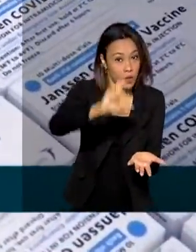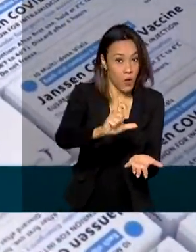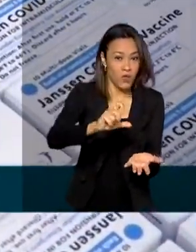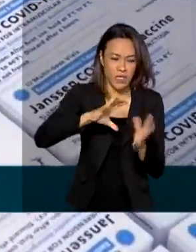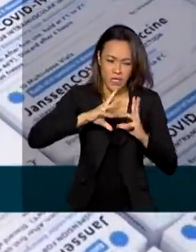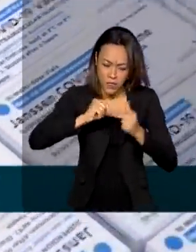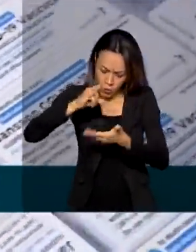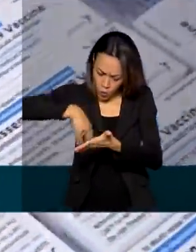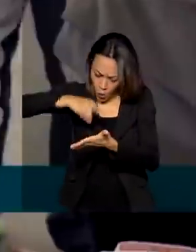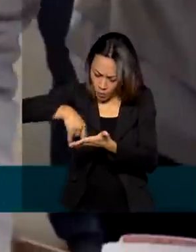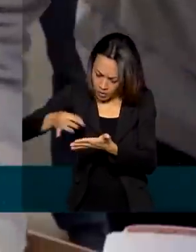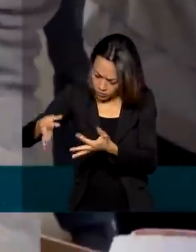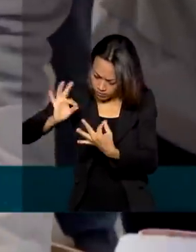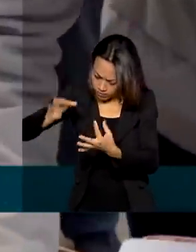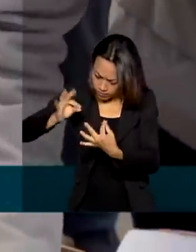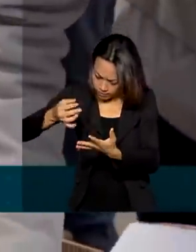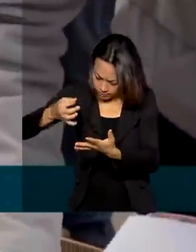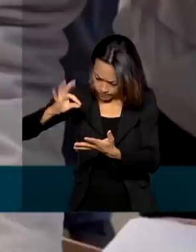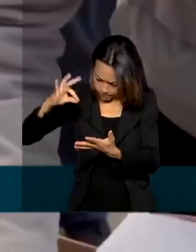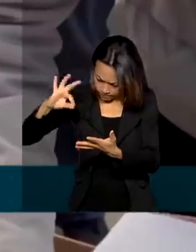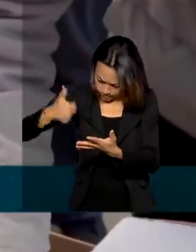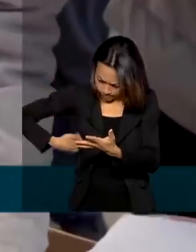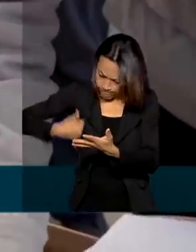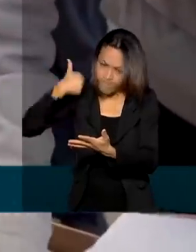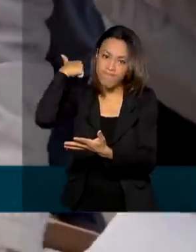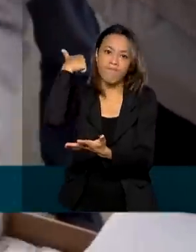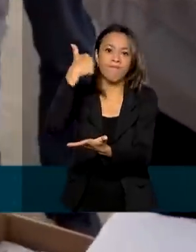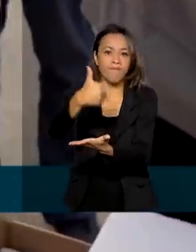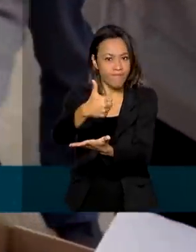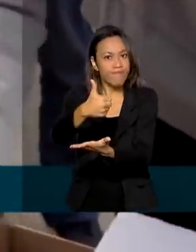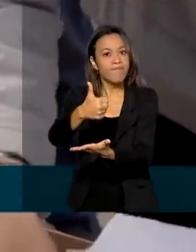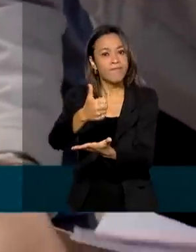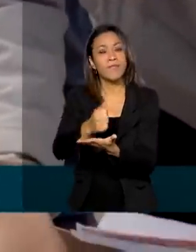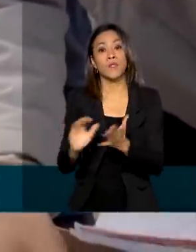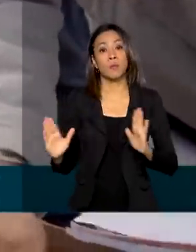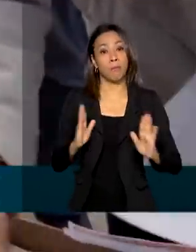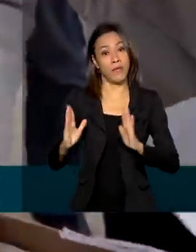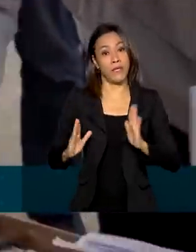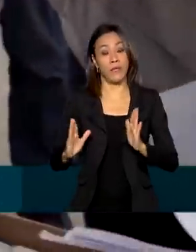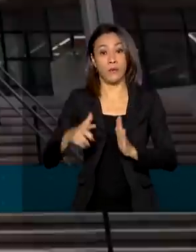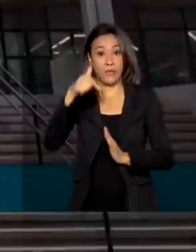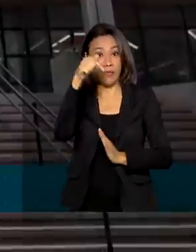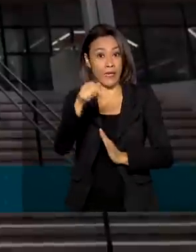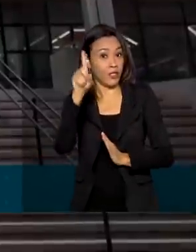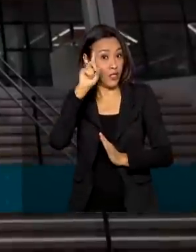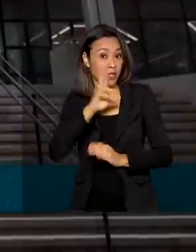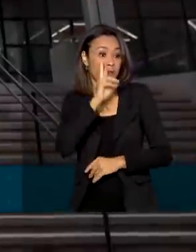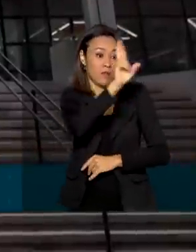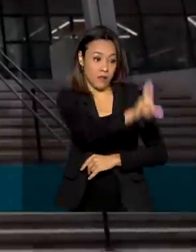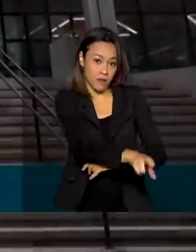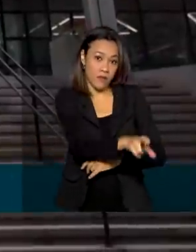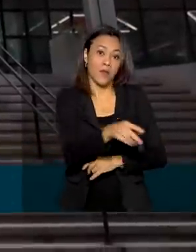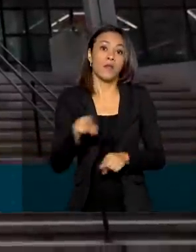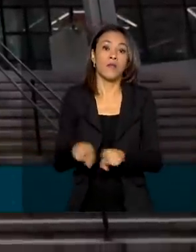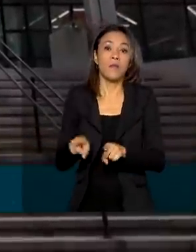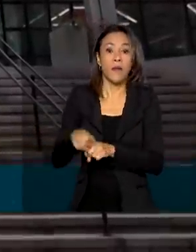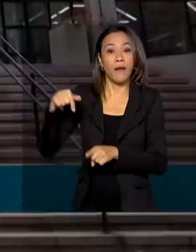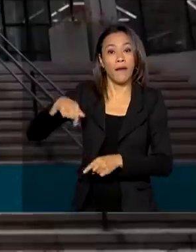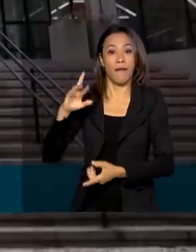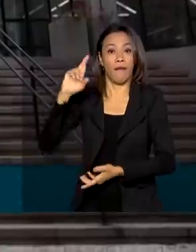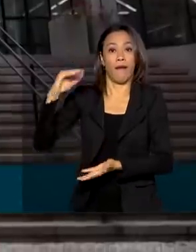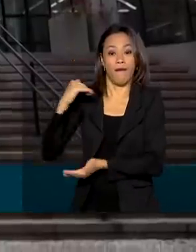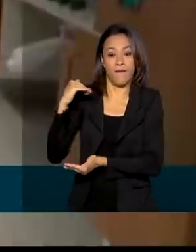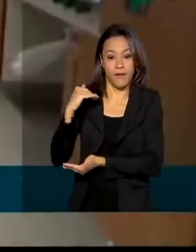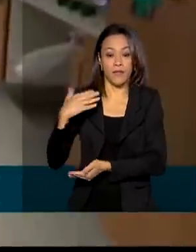documentação estiver correta, a resposta da agência deve sair em até sete dias úteis. A Anvisa também autorizou o